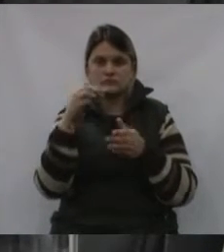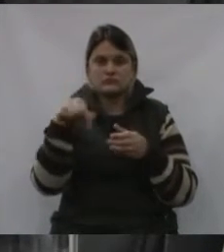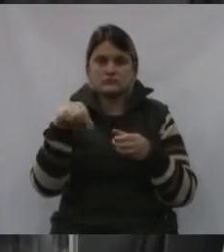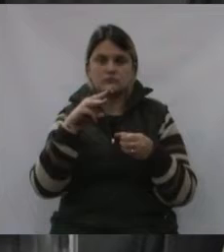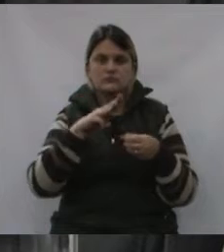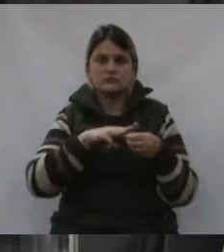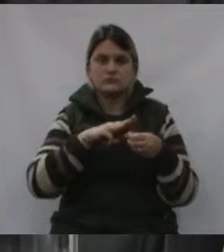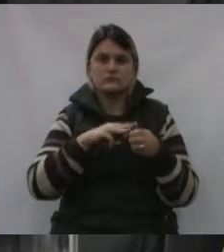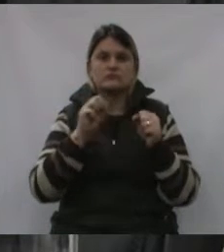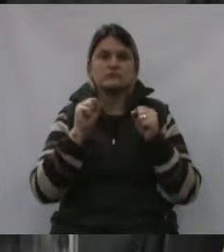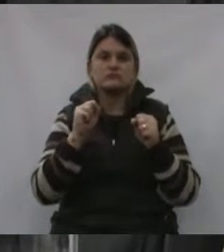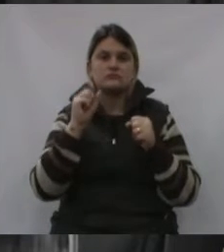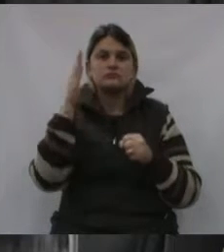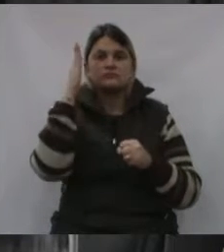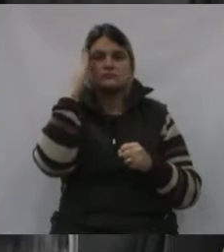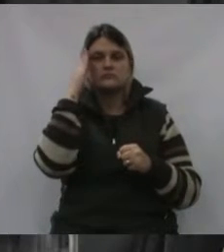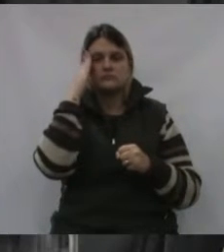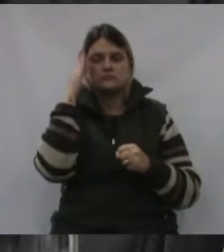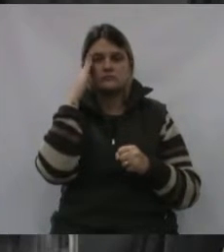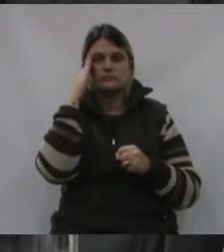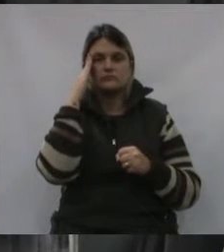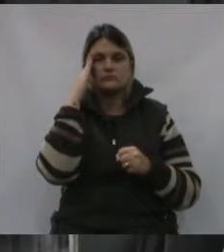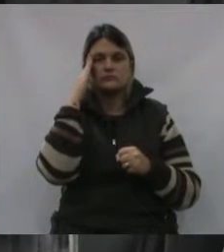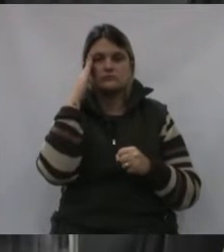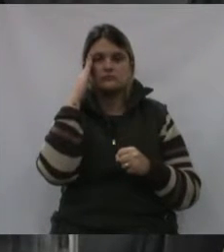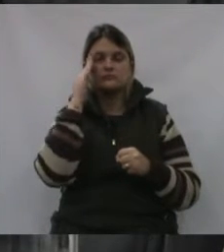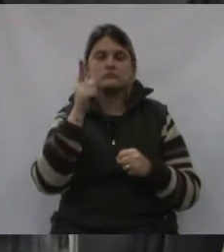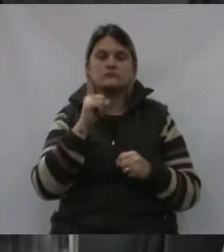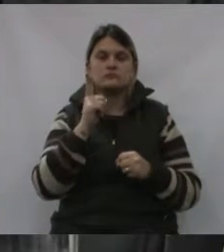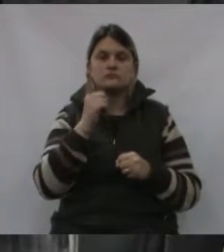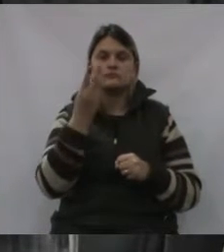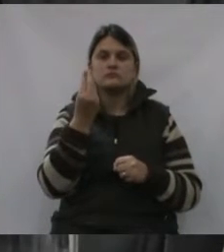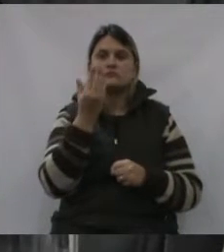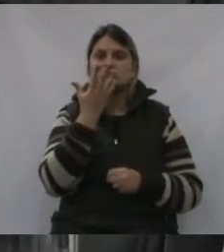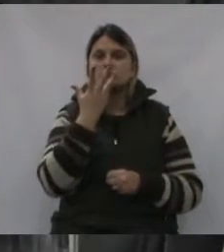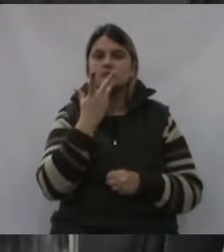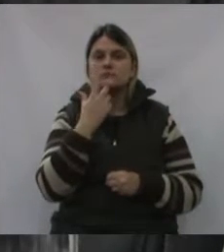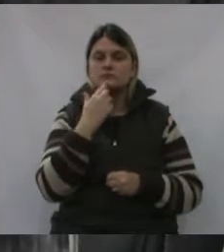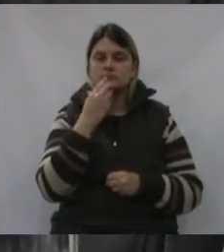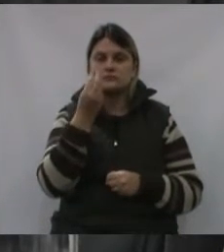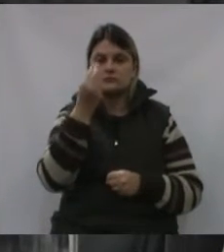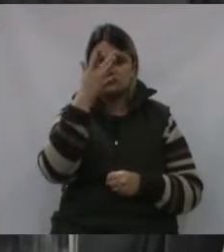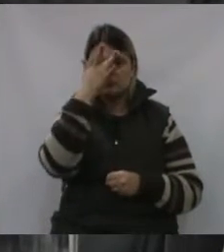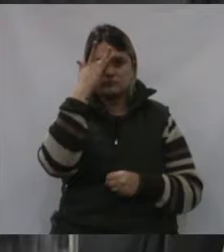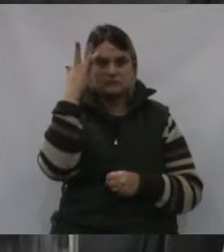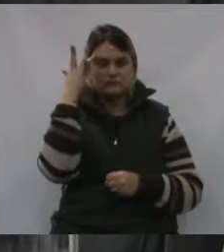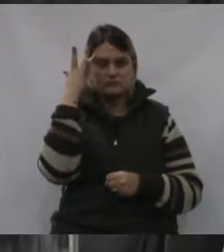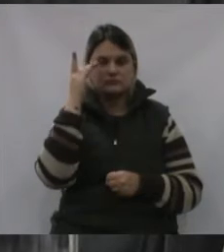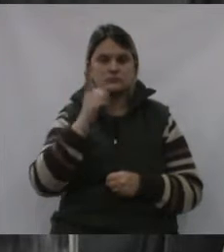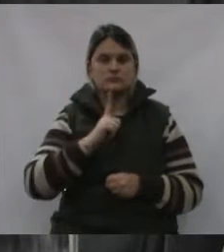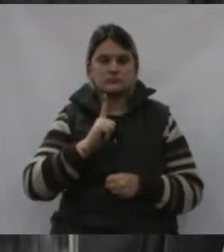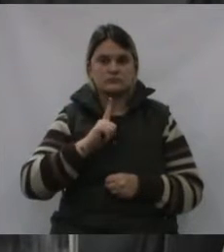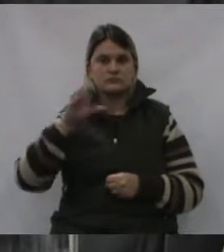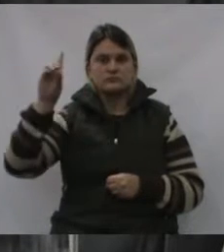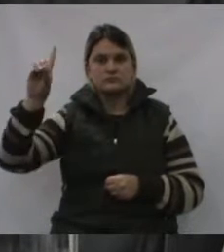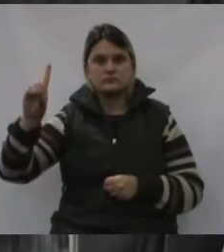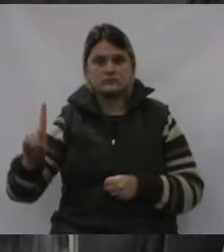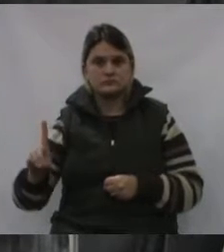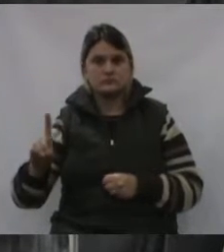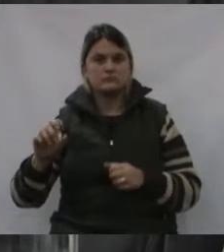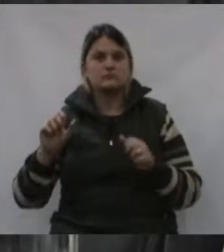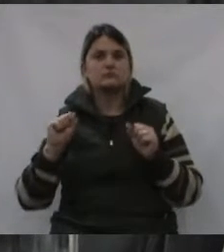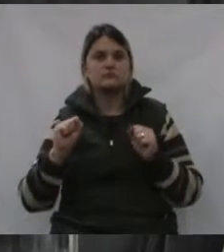podemos saber que tem muitas crianças e pessoas que possuem necessidades especiais que podem ser